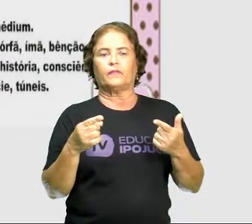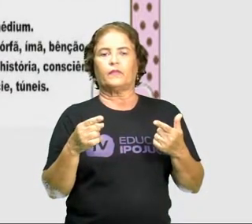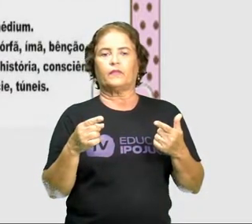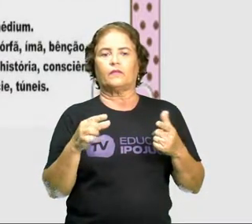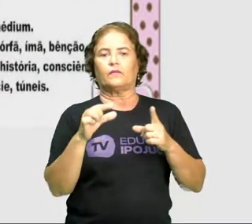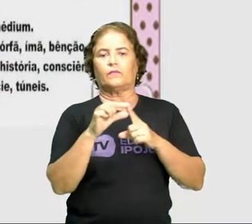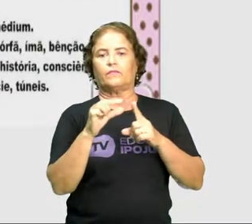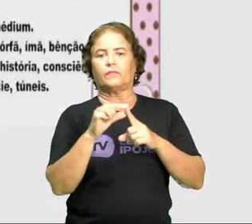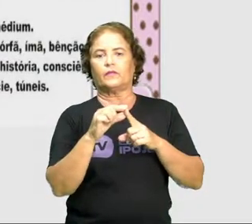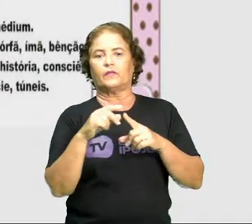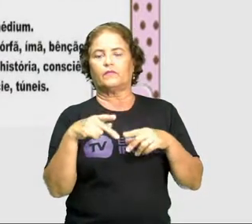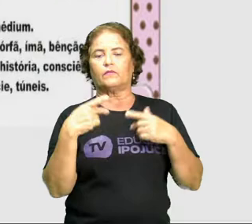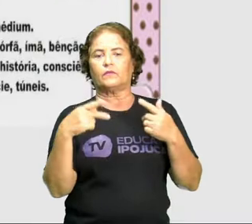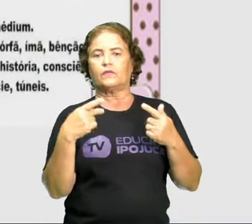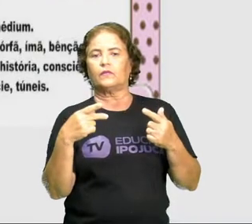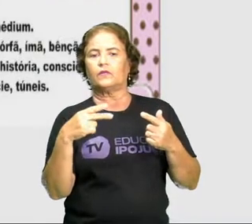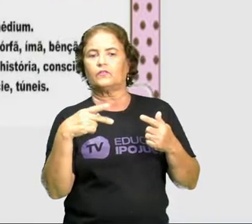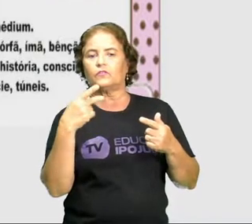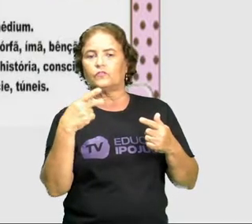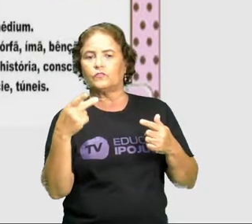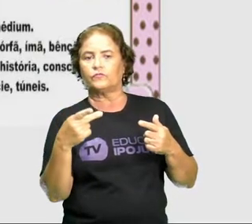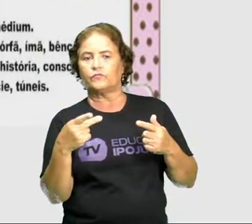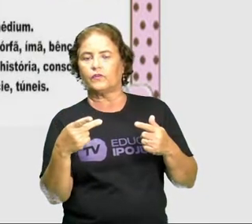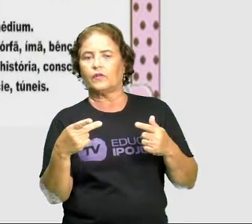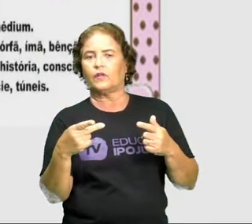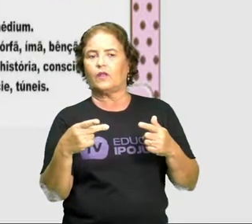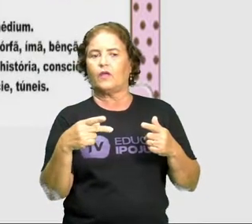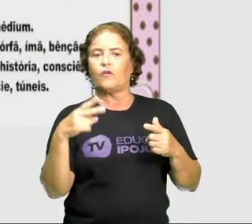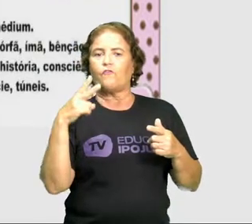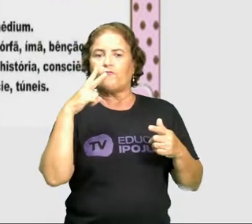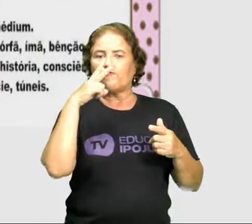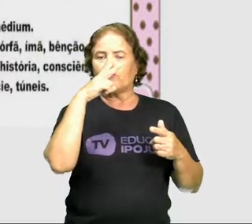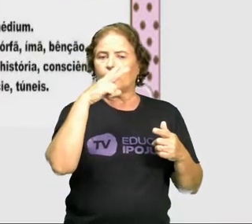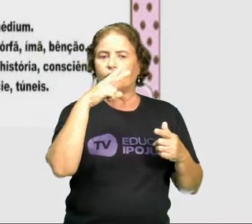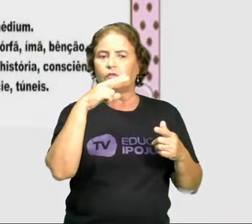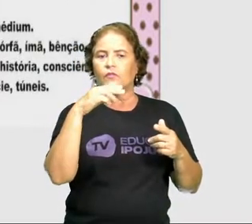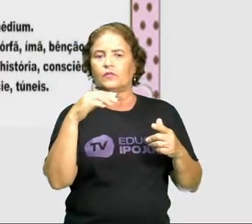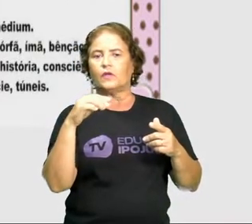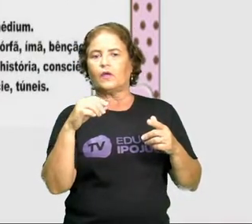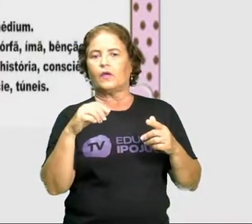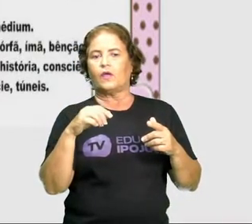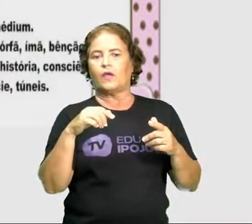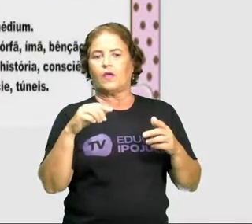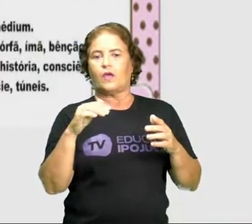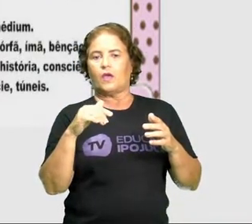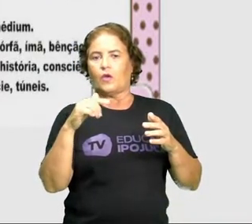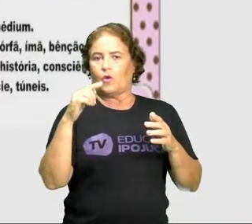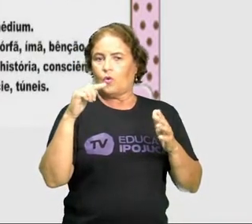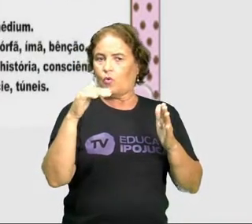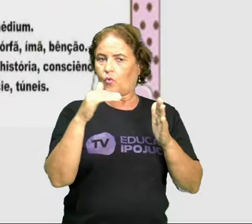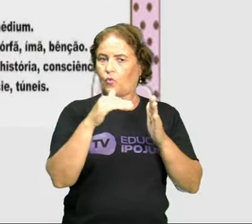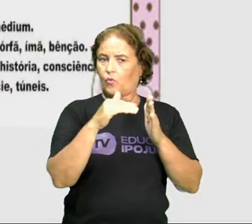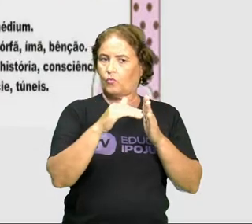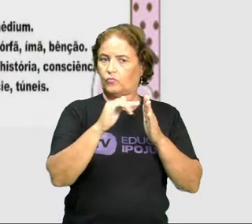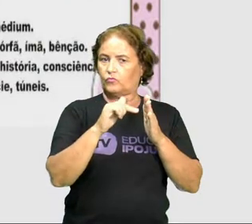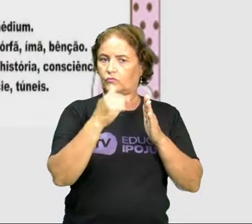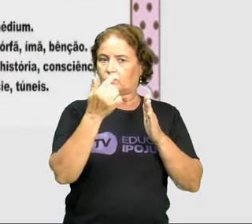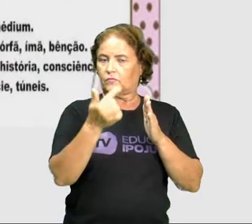aquelas pronunciadas na penúltima sílaba. Por exemplo, é a sílaba forte.